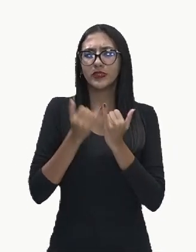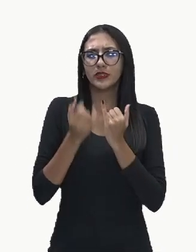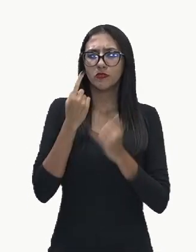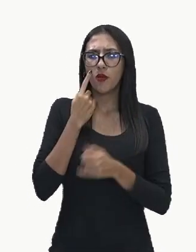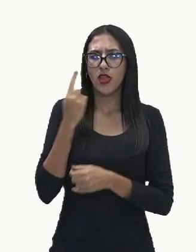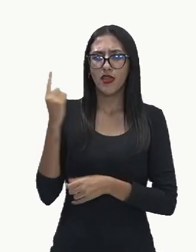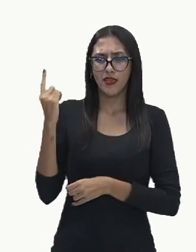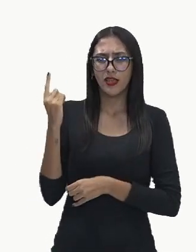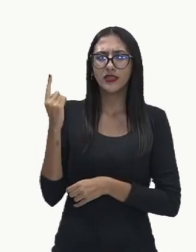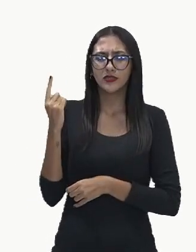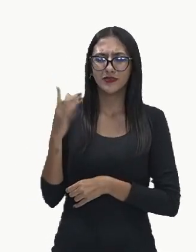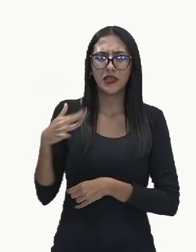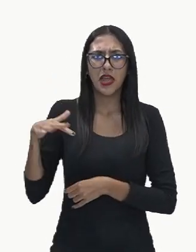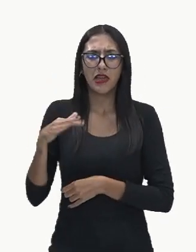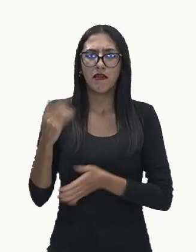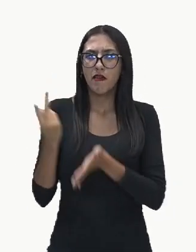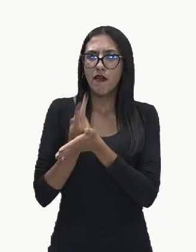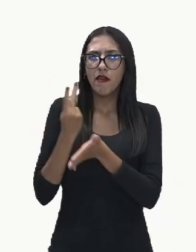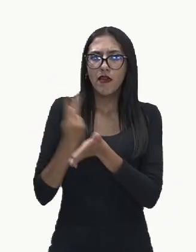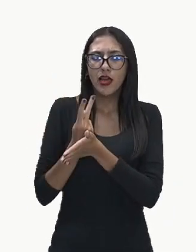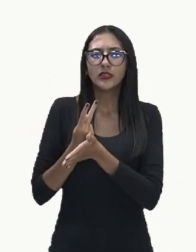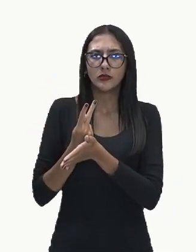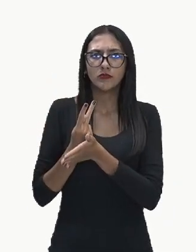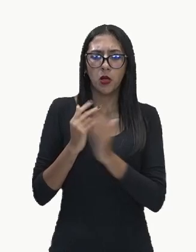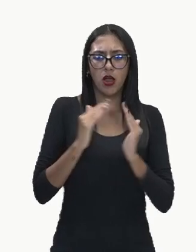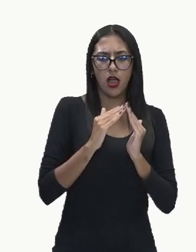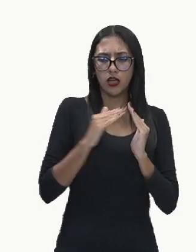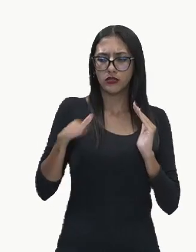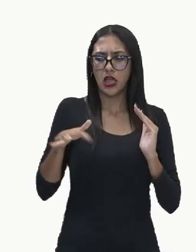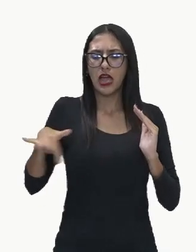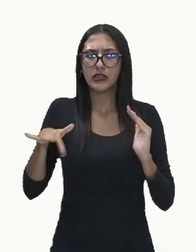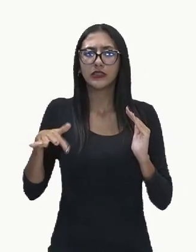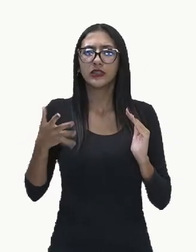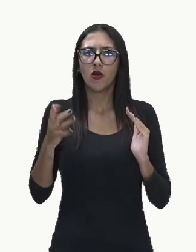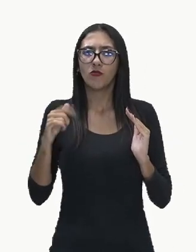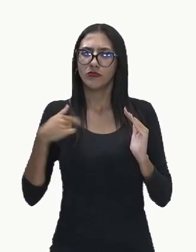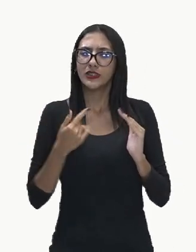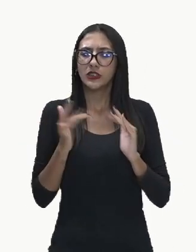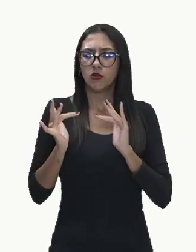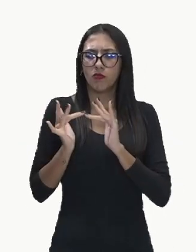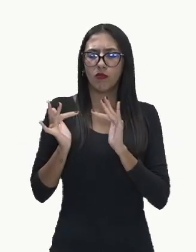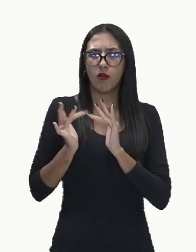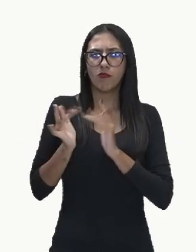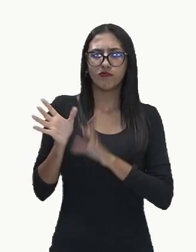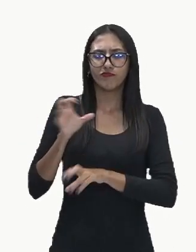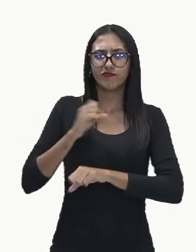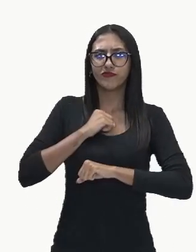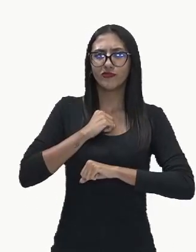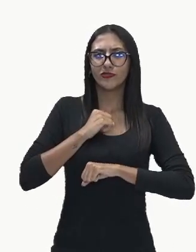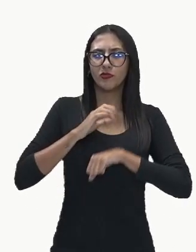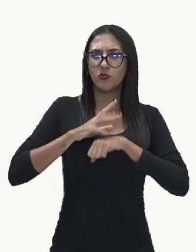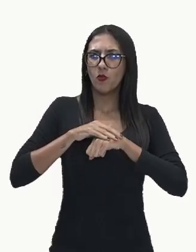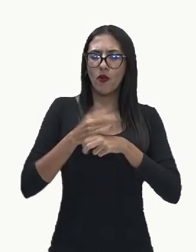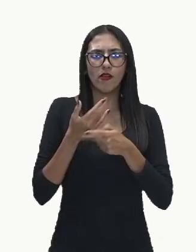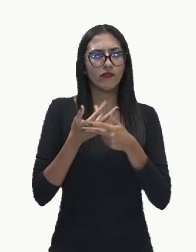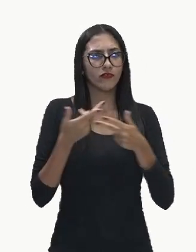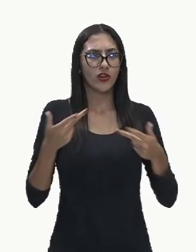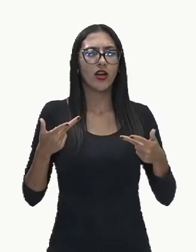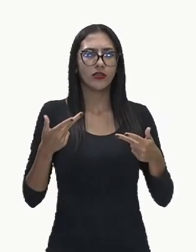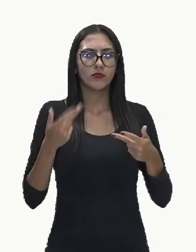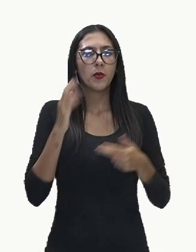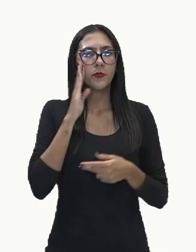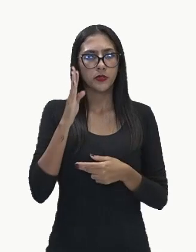inadequados, mais nós estamos expostos a problemas especialmente